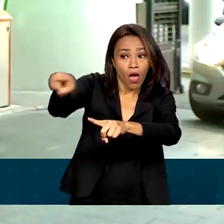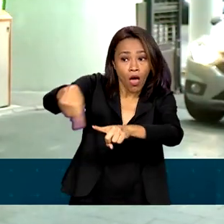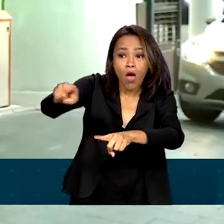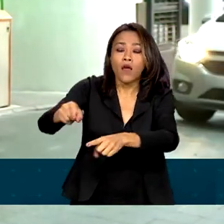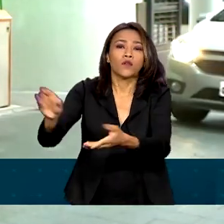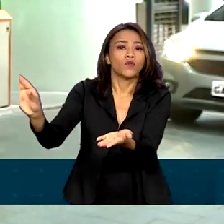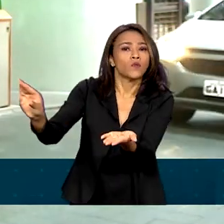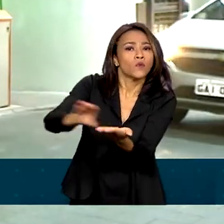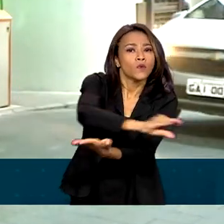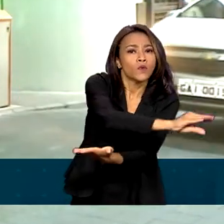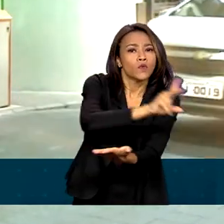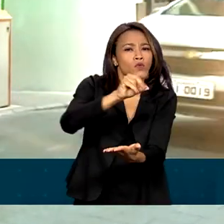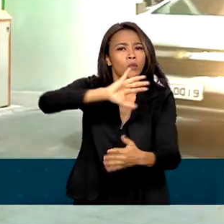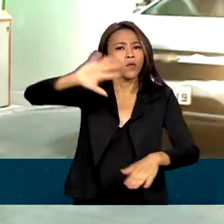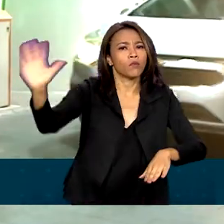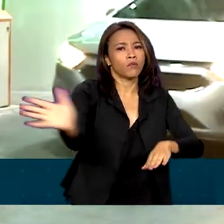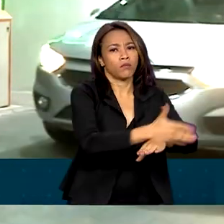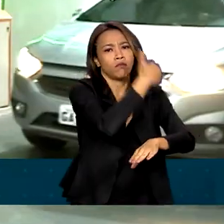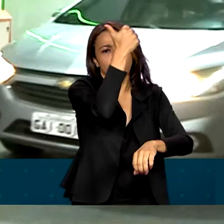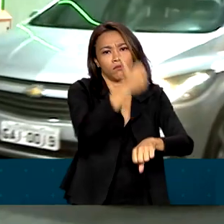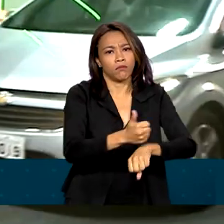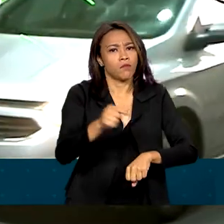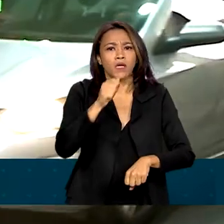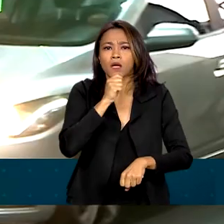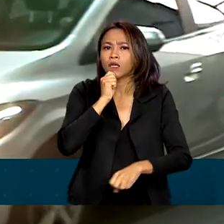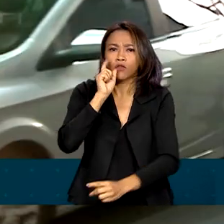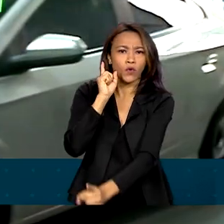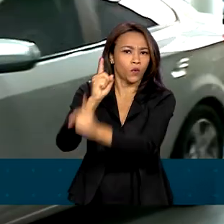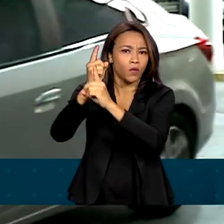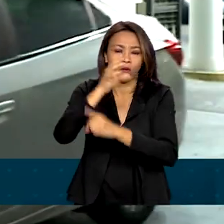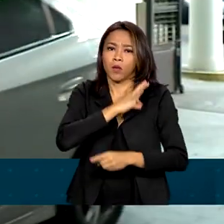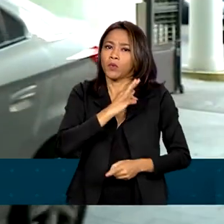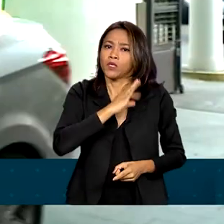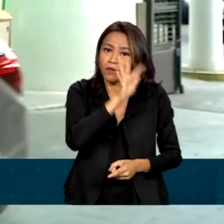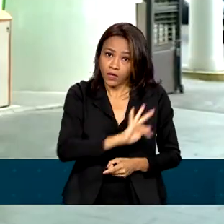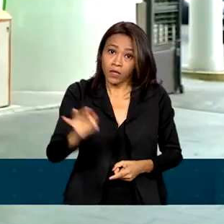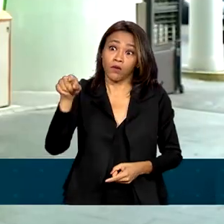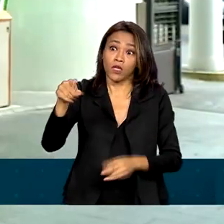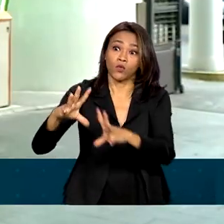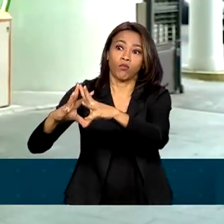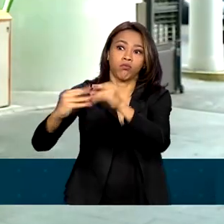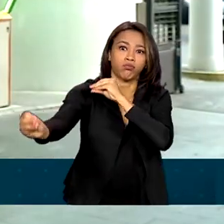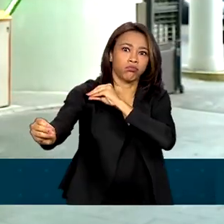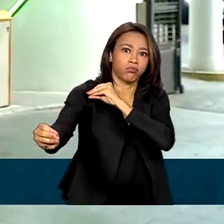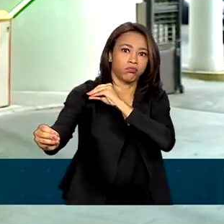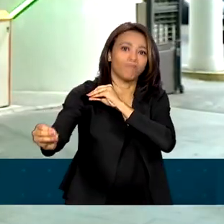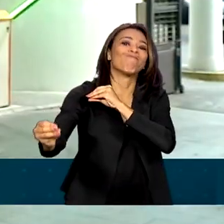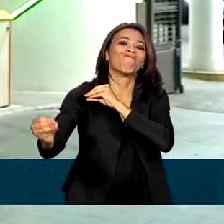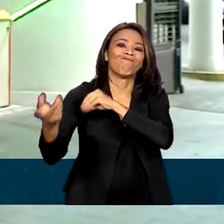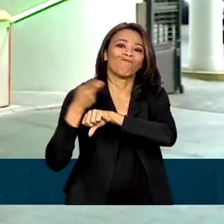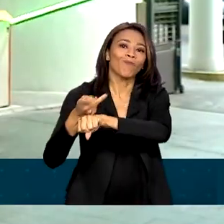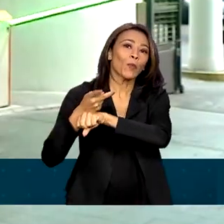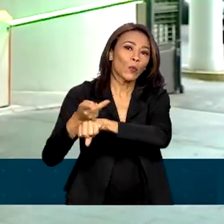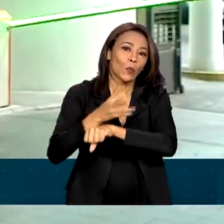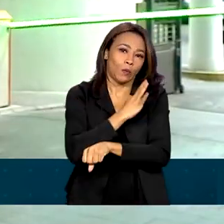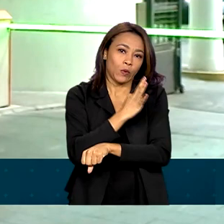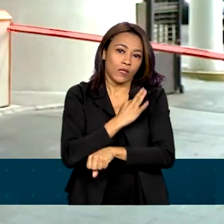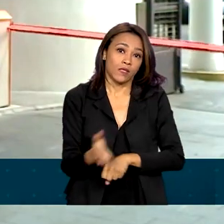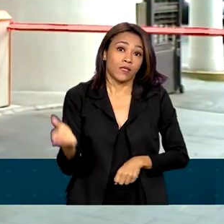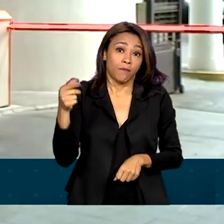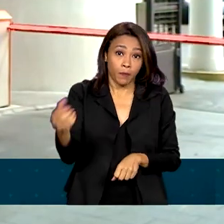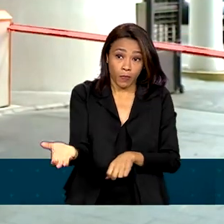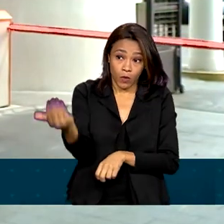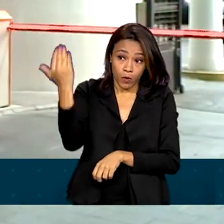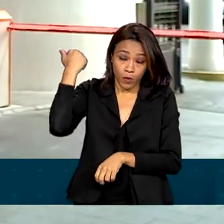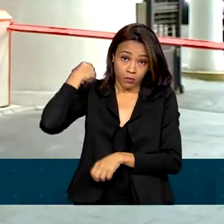os atos golpistas, mas não foram localizadas pela Polícia Federal e já são consideradas foragidas. No ano passado, Roberto Henrique